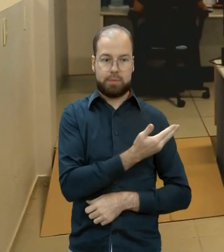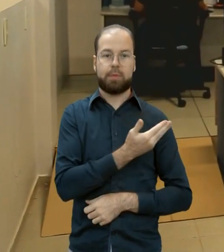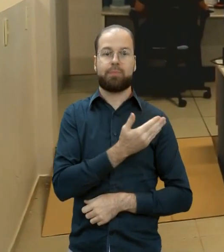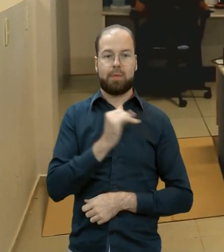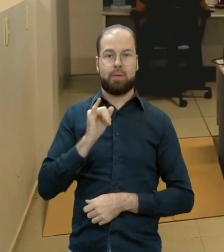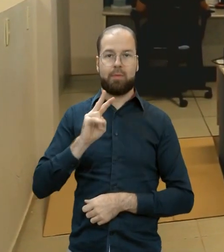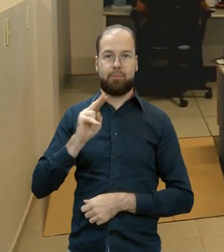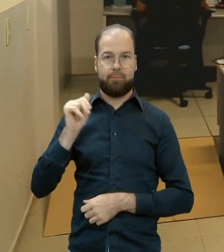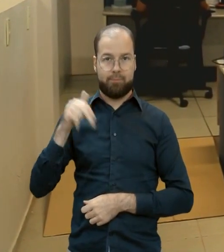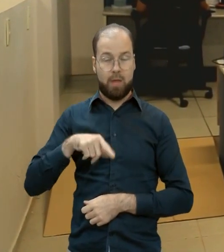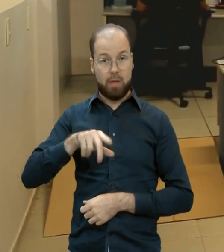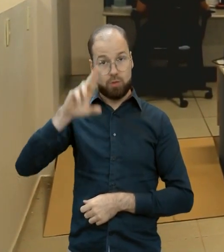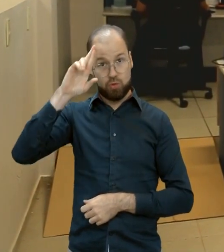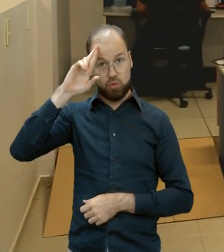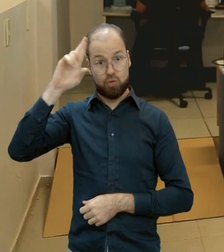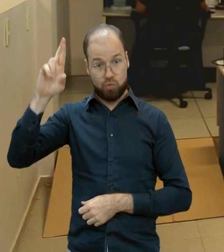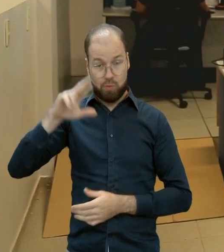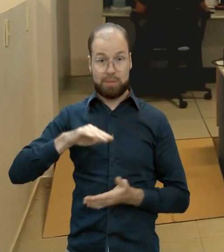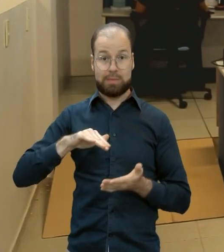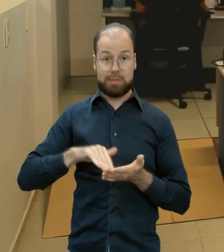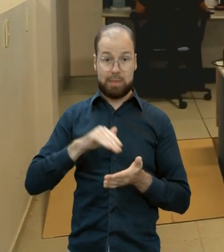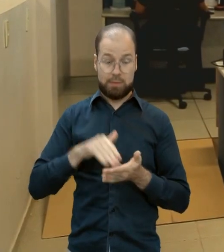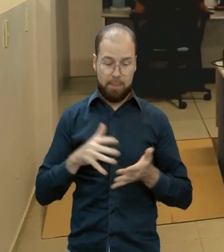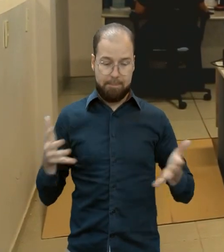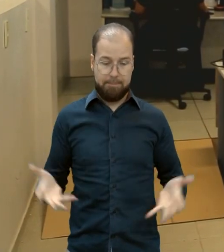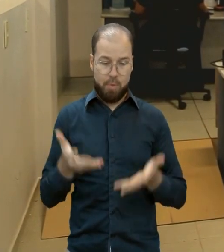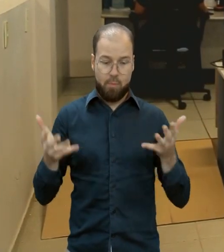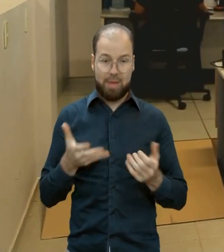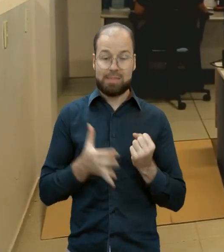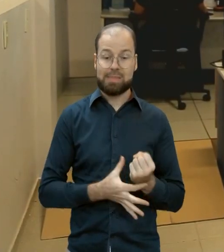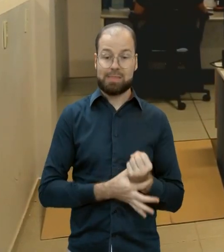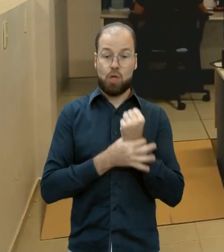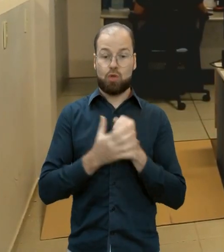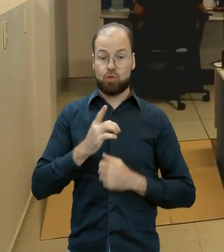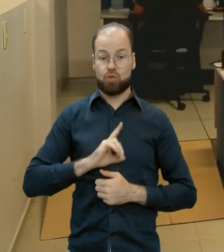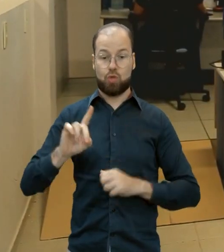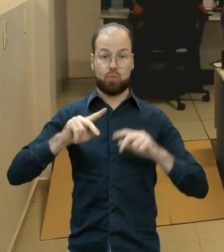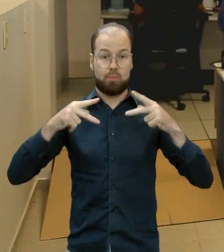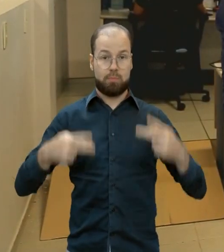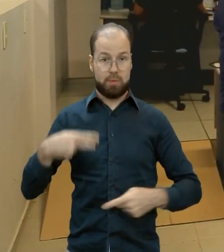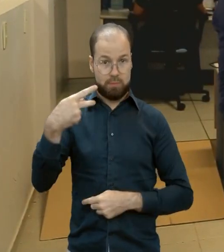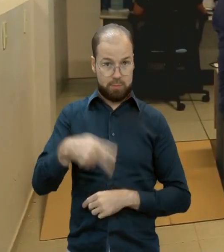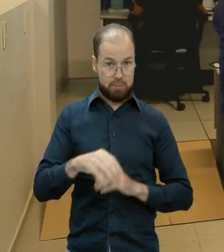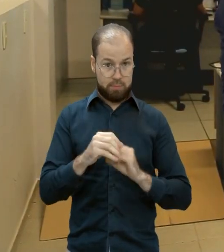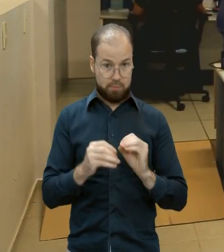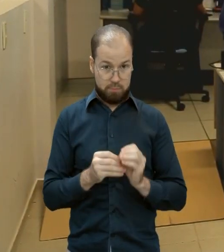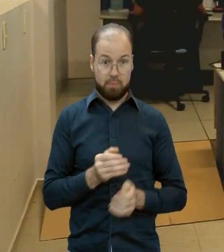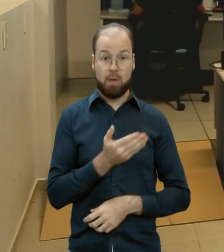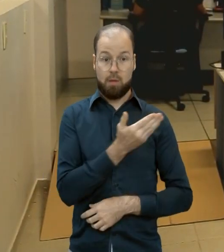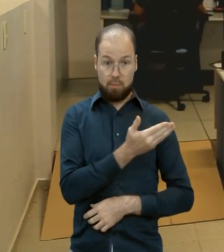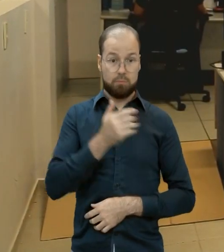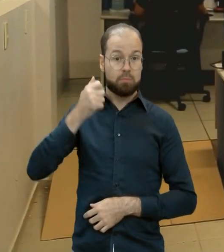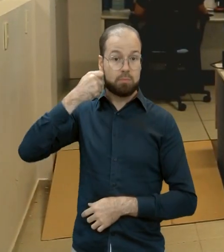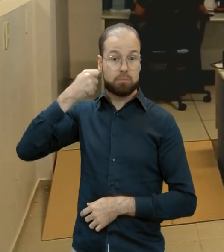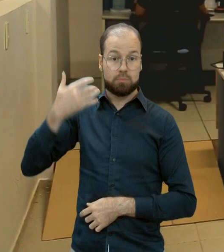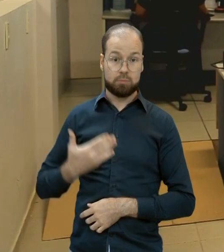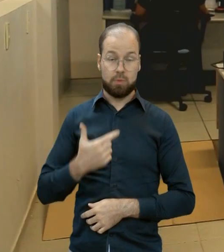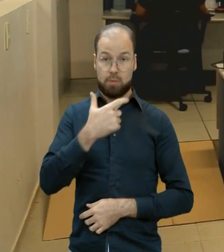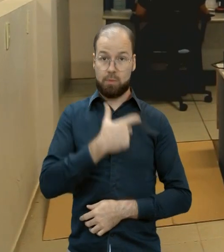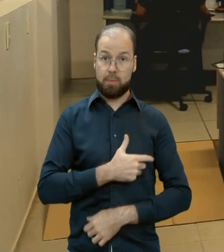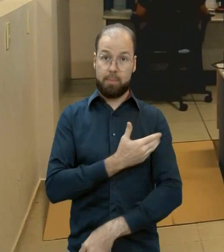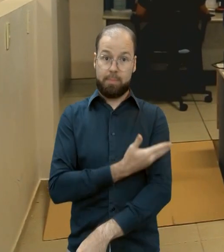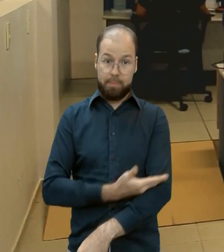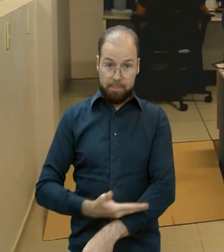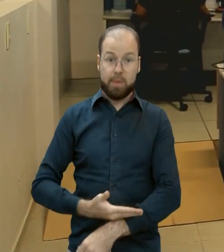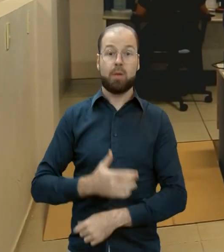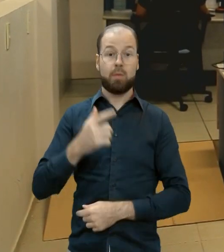Secretaria de Promoção à Segurança e Direitos Humanos da UFG. O Guilherme se identifica como um homem branco, de cabelos castanhos escuros curtos